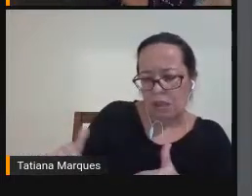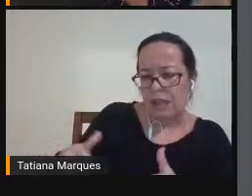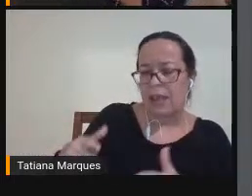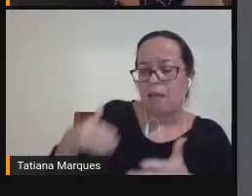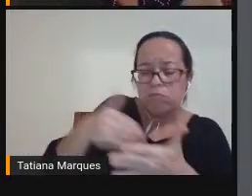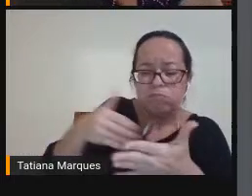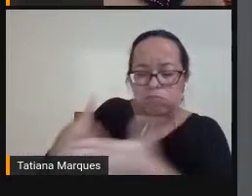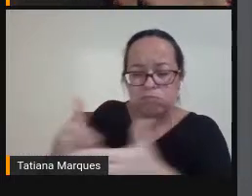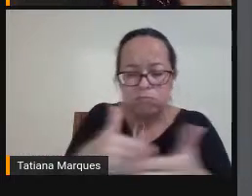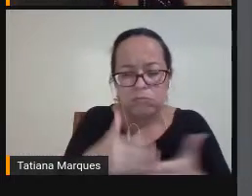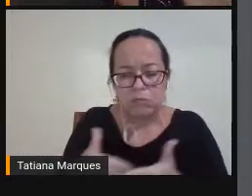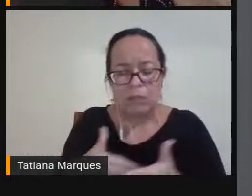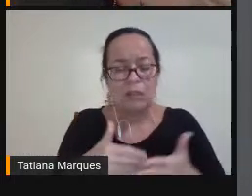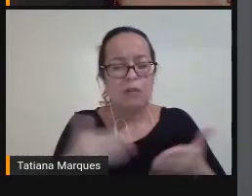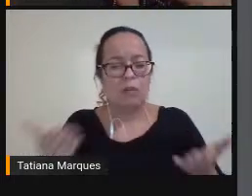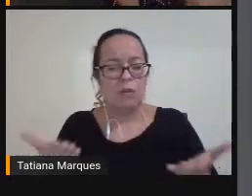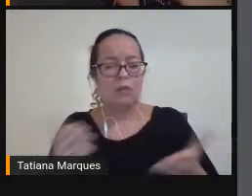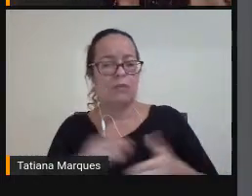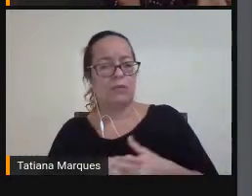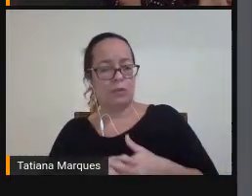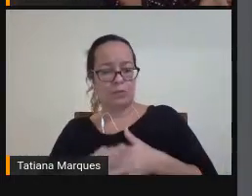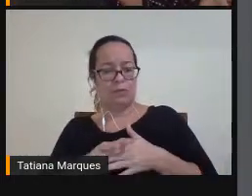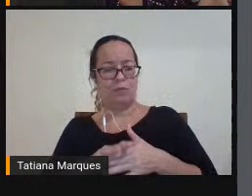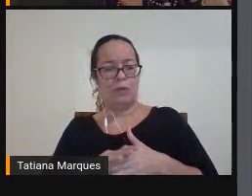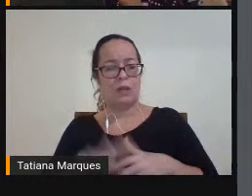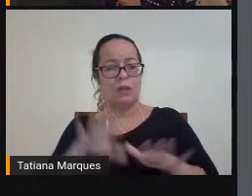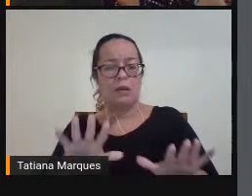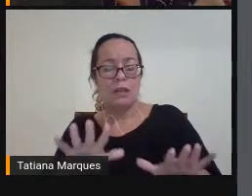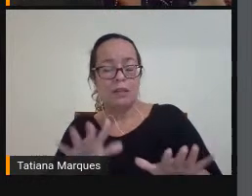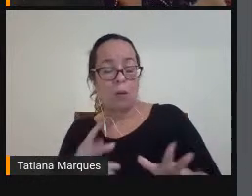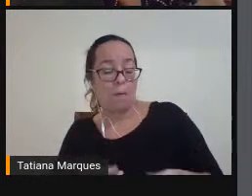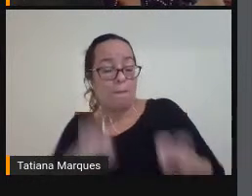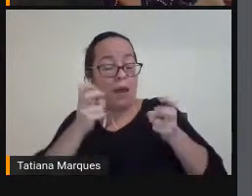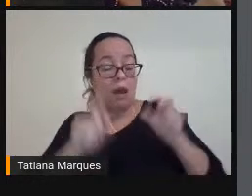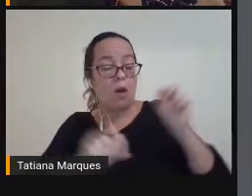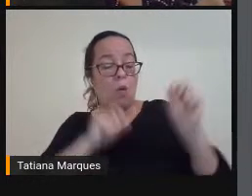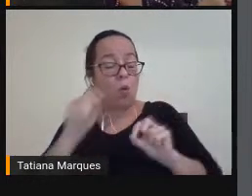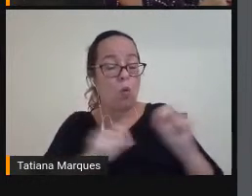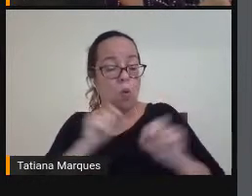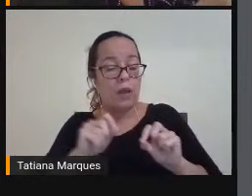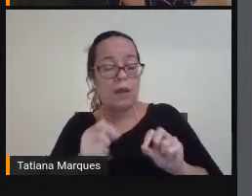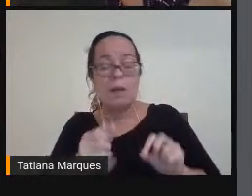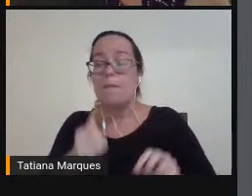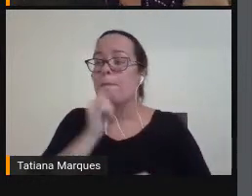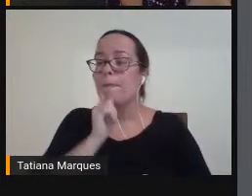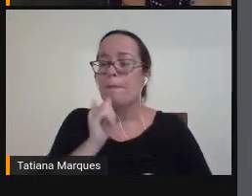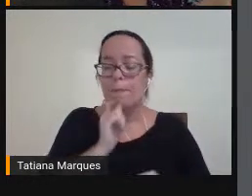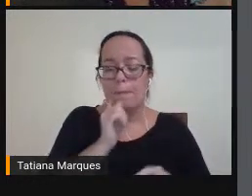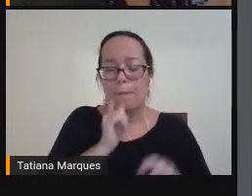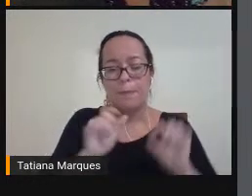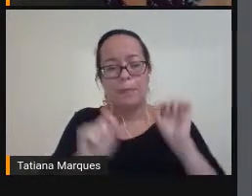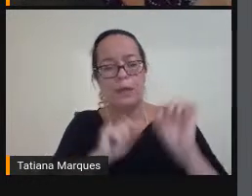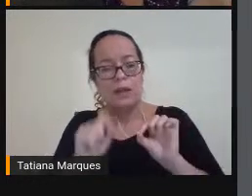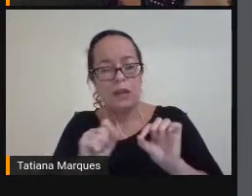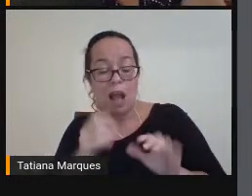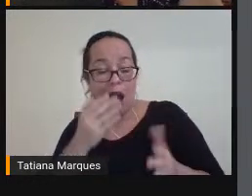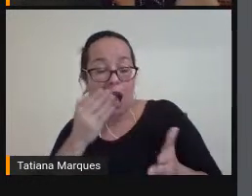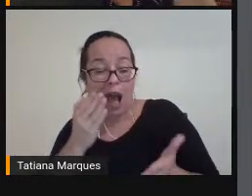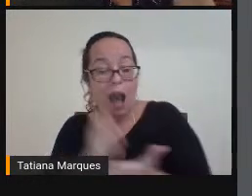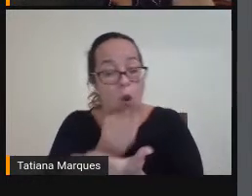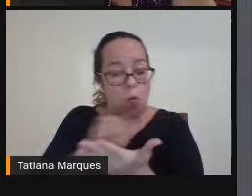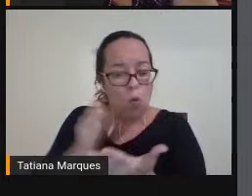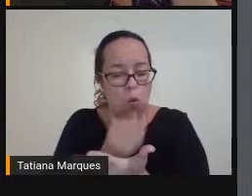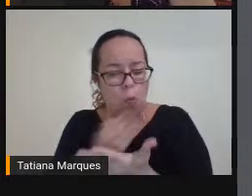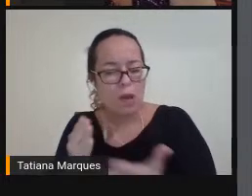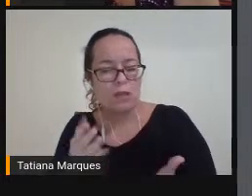Então A gente Vê Claramente Que Por exemplo Algumas Crianças Com deficiência